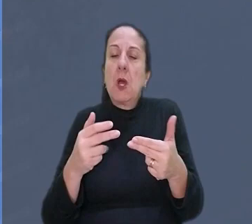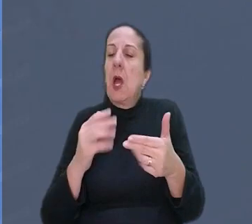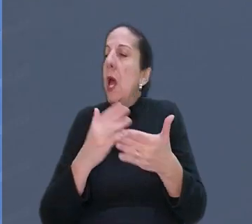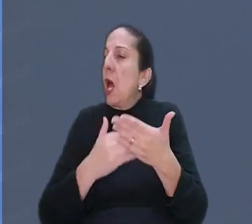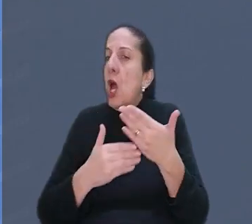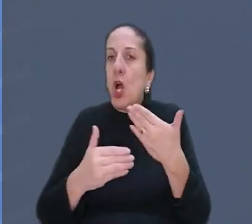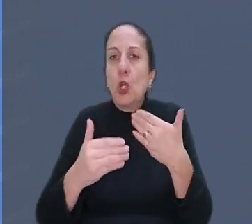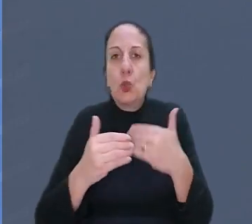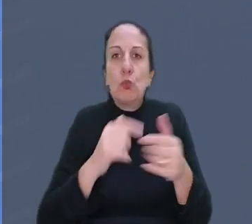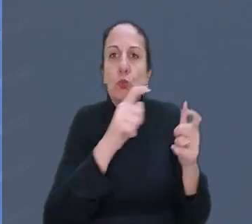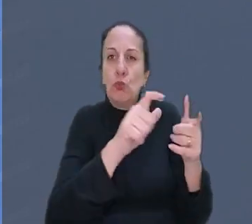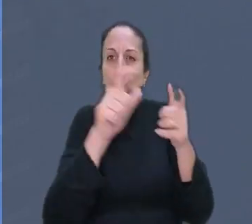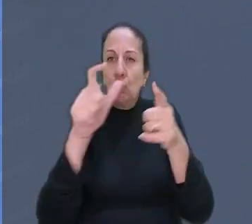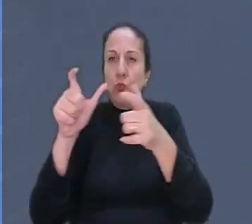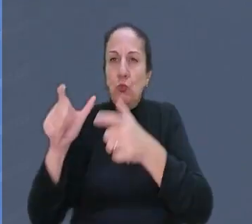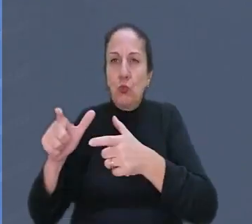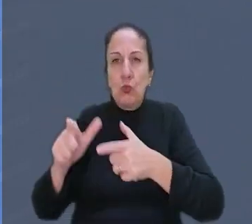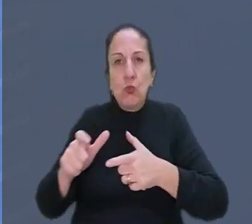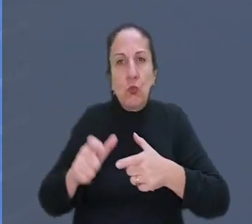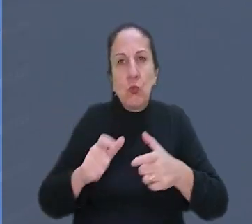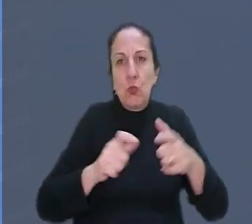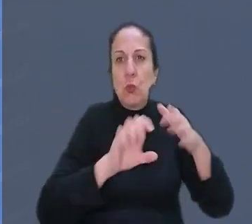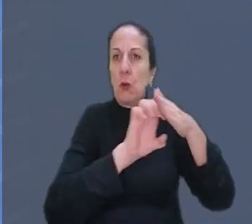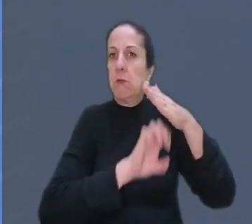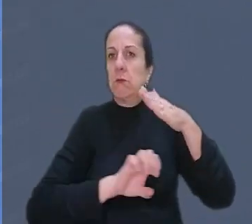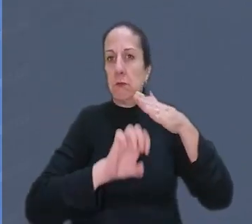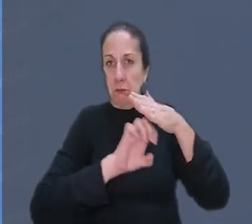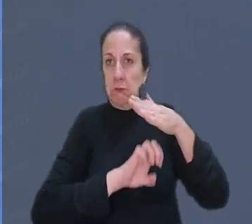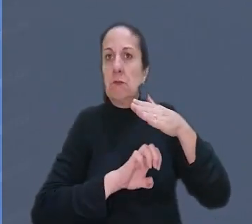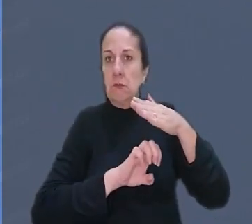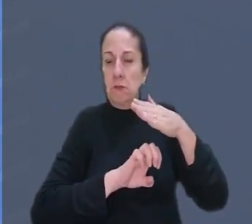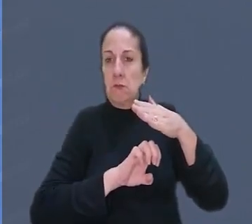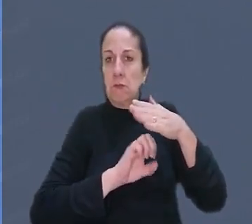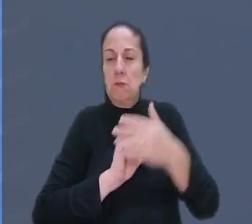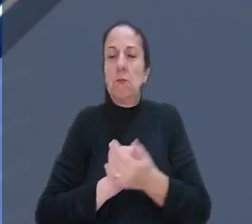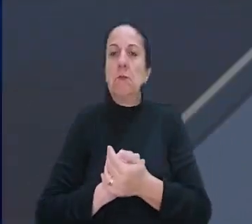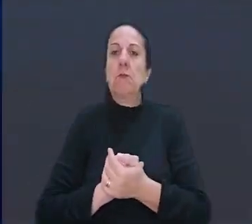se estendam a todas as localidades e estabelecimentos da empresa.